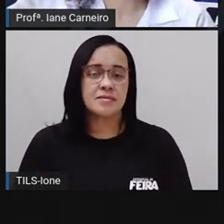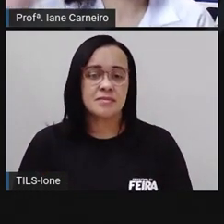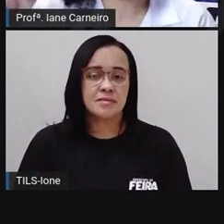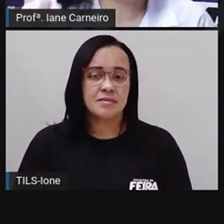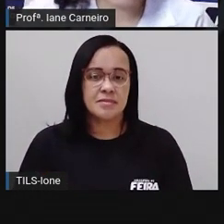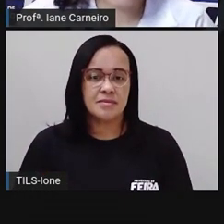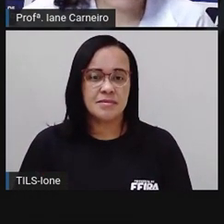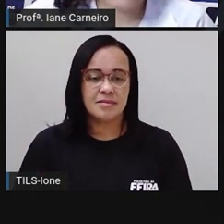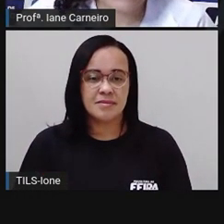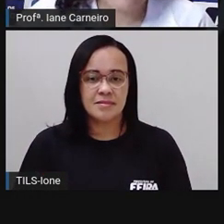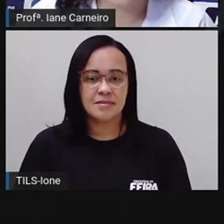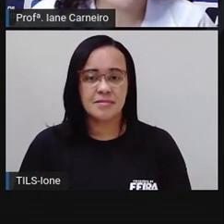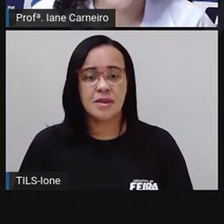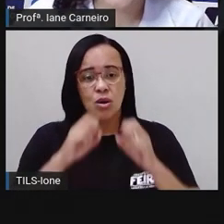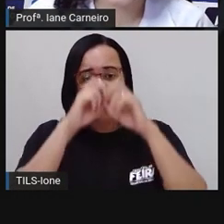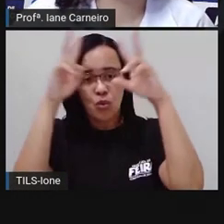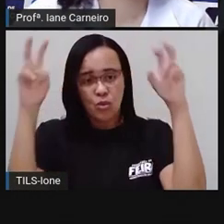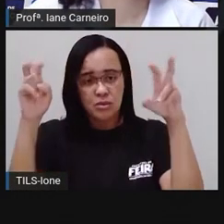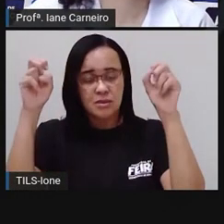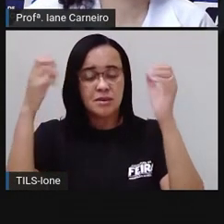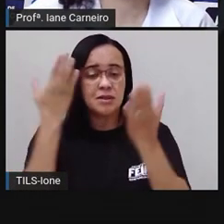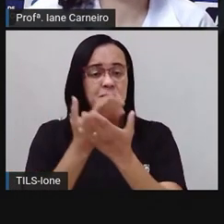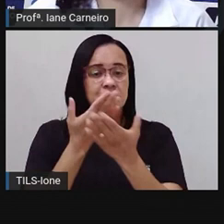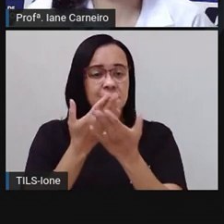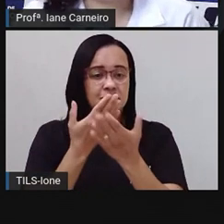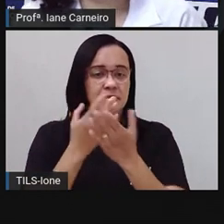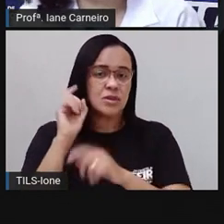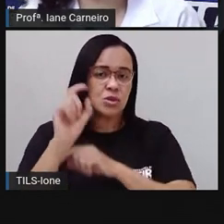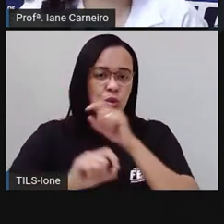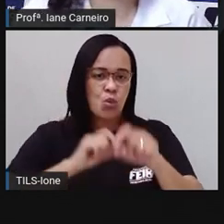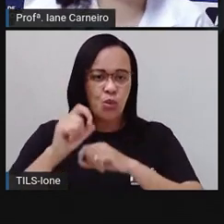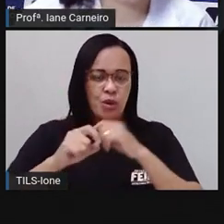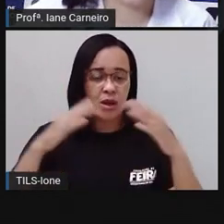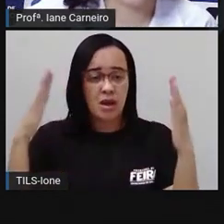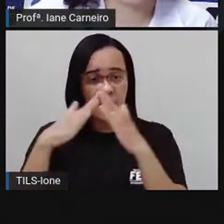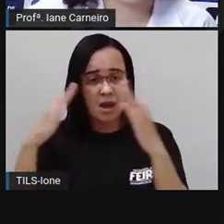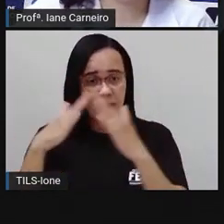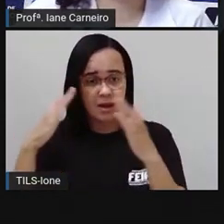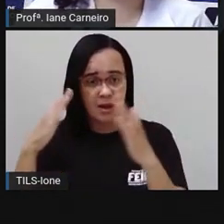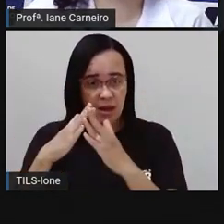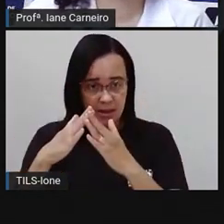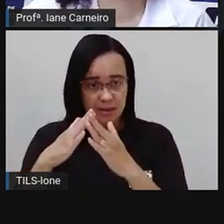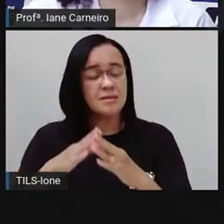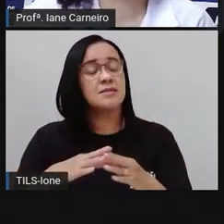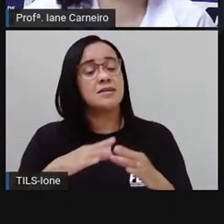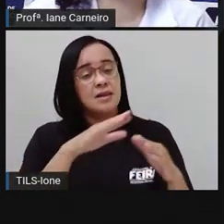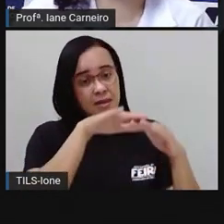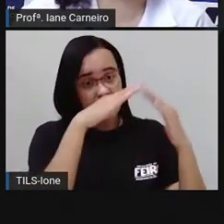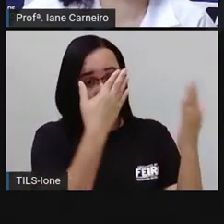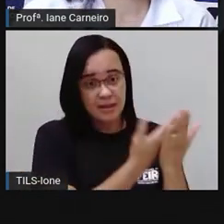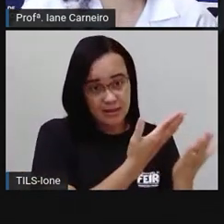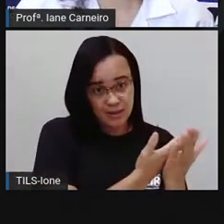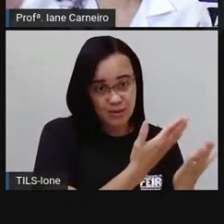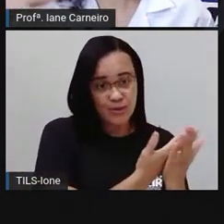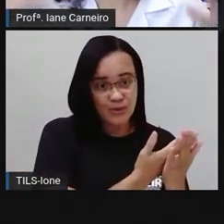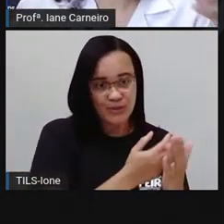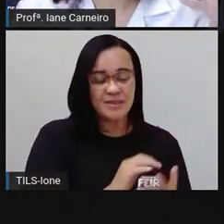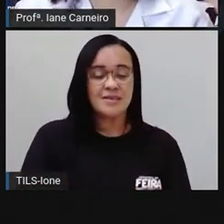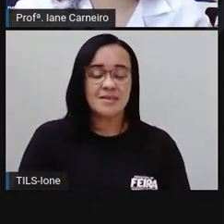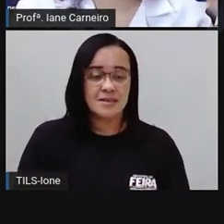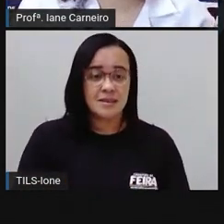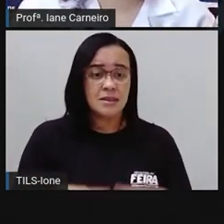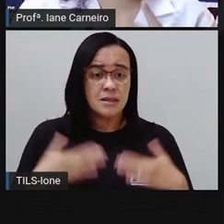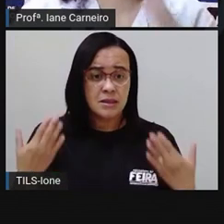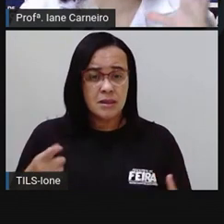Lembra que o nosso tema da aula foi a casa e a escola. Não é isso? Então, vamos